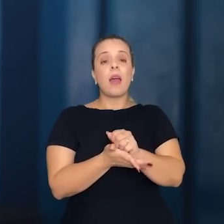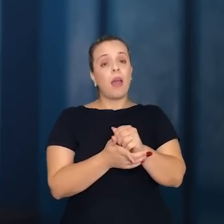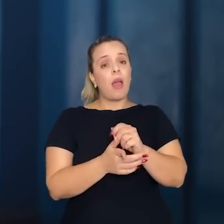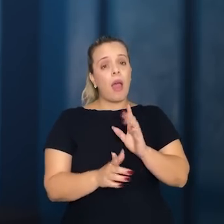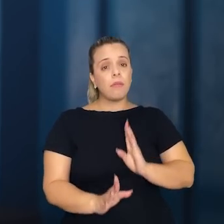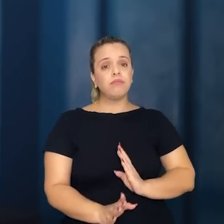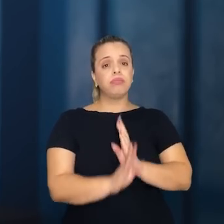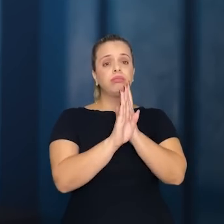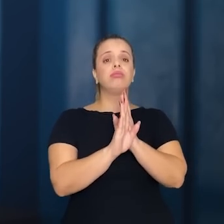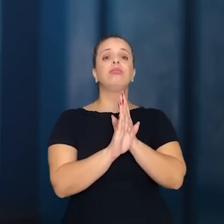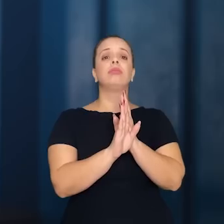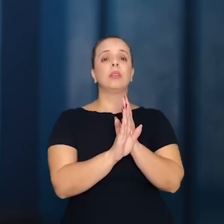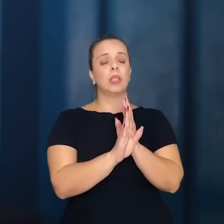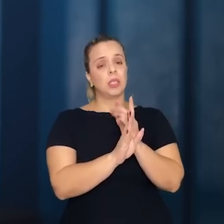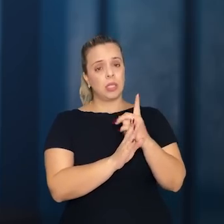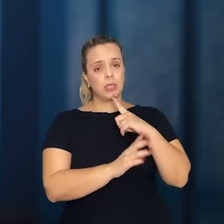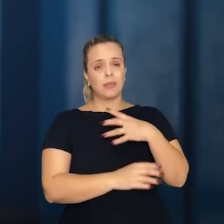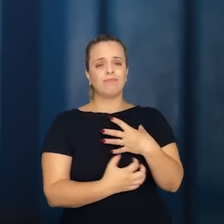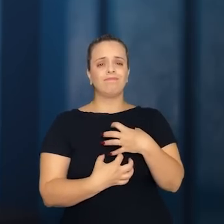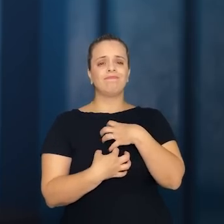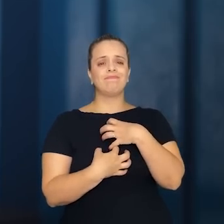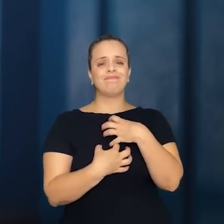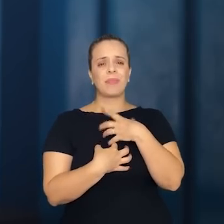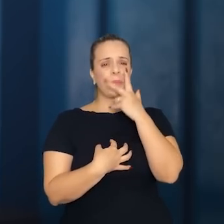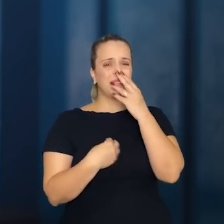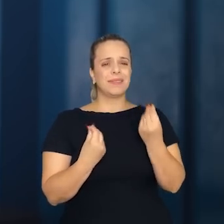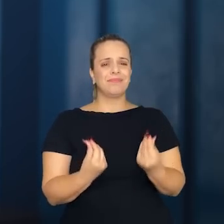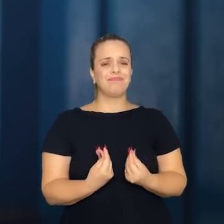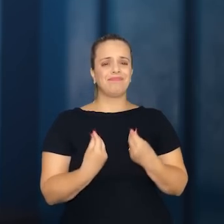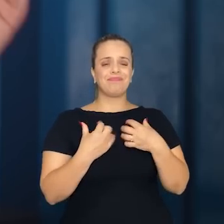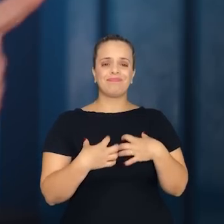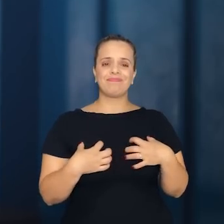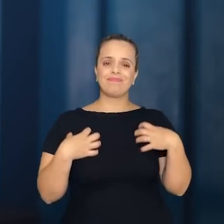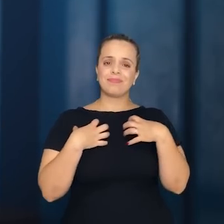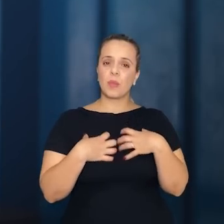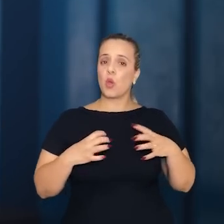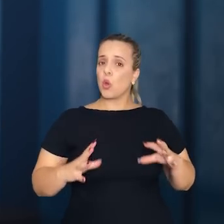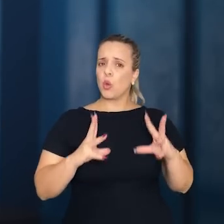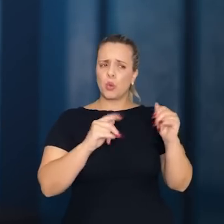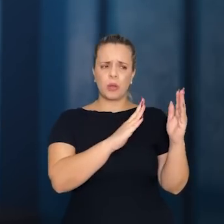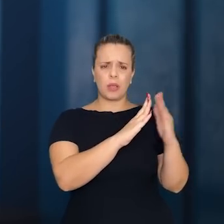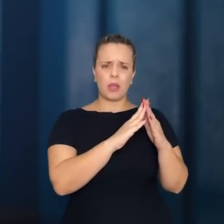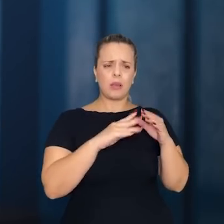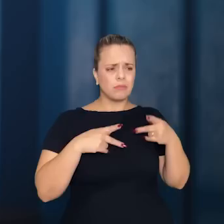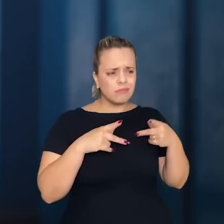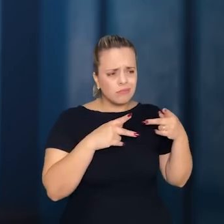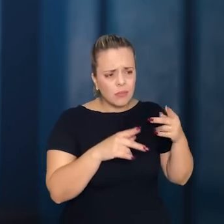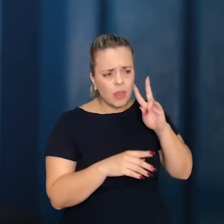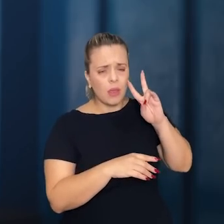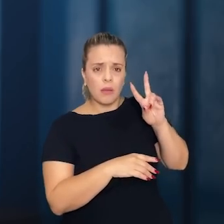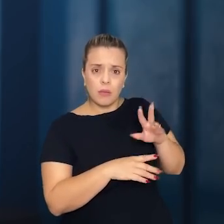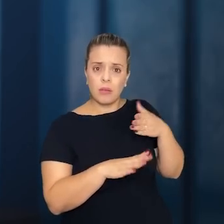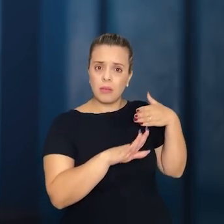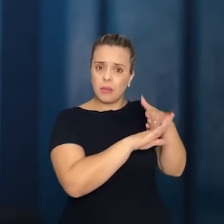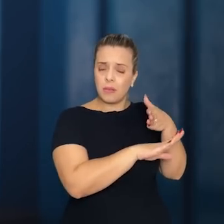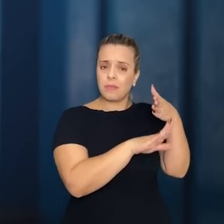ter algo no meu sentimento que me incomodava muito. Em todas as casas que eu ia, ou a grande maioria das casas que